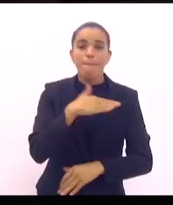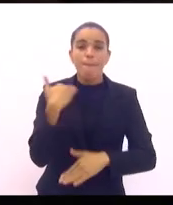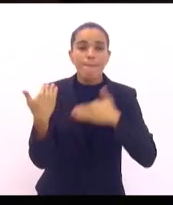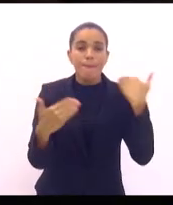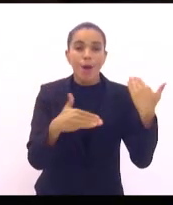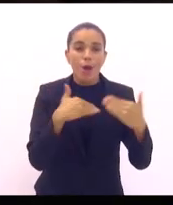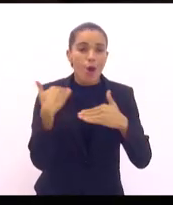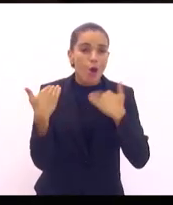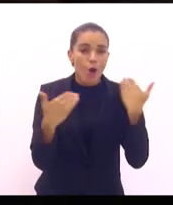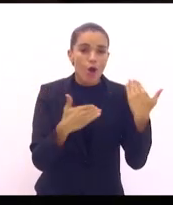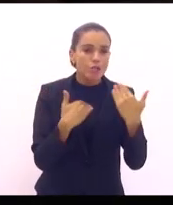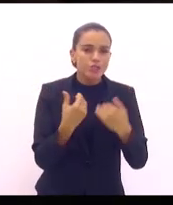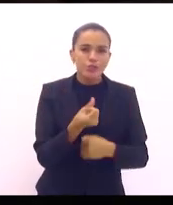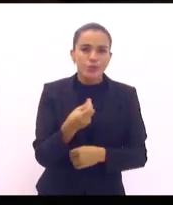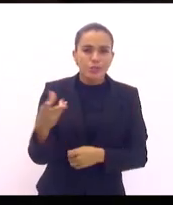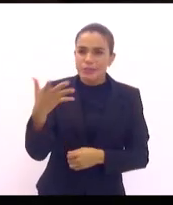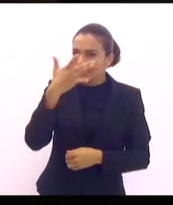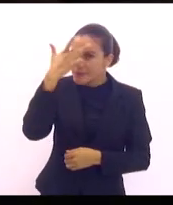de,